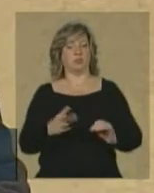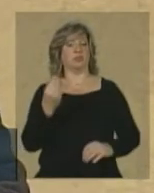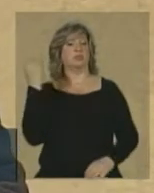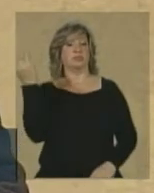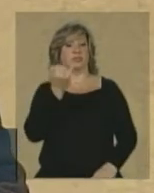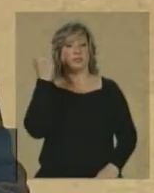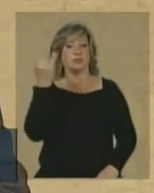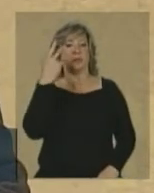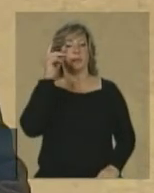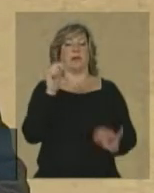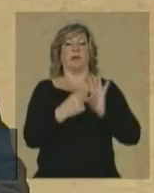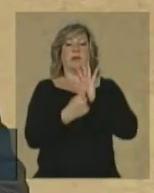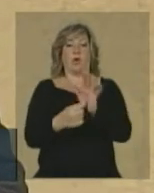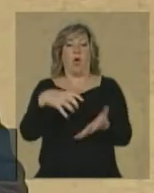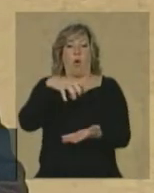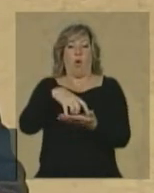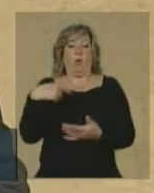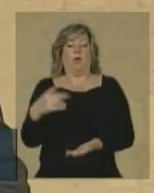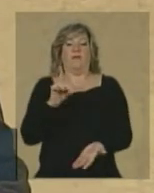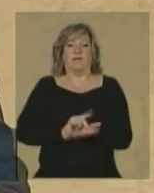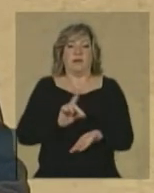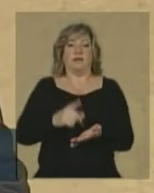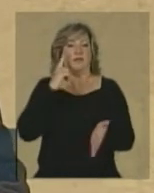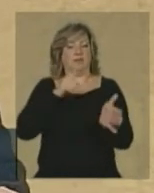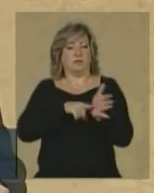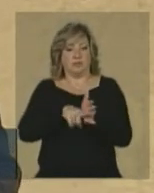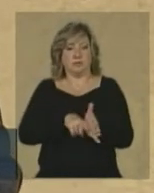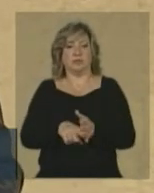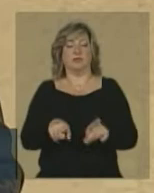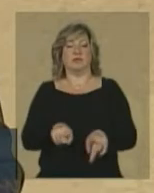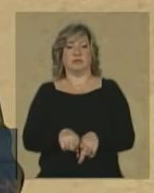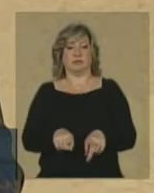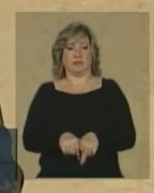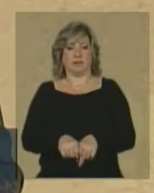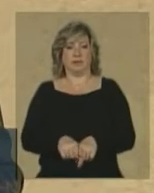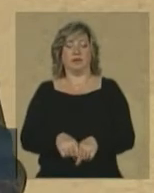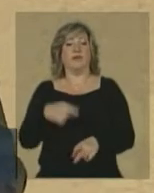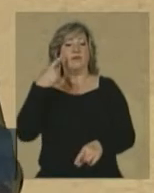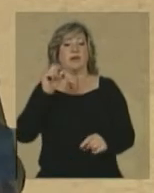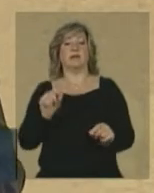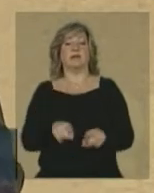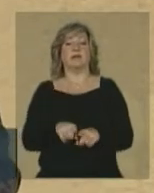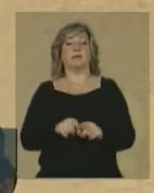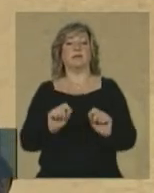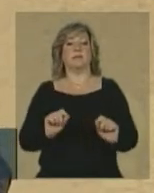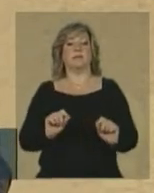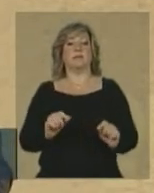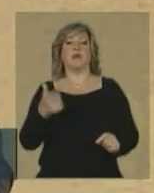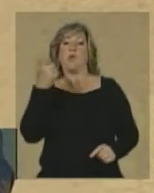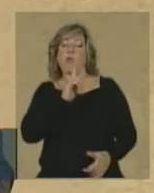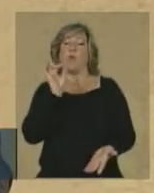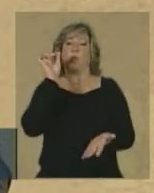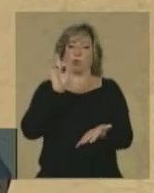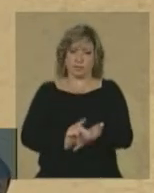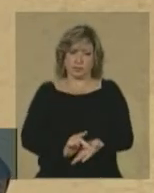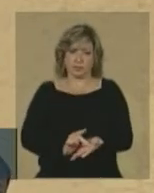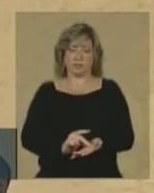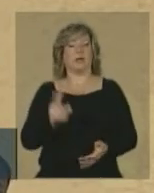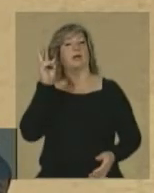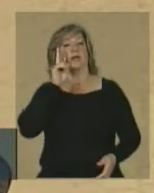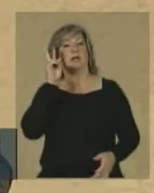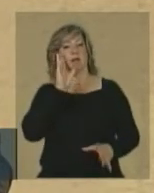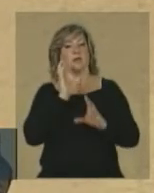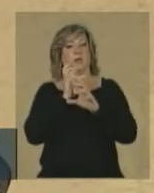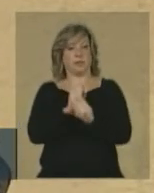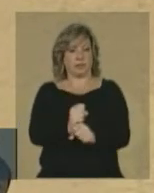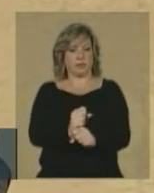subsidiar a Comissão da Verdade, visando, portanto, à consolidação à memória